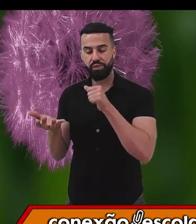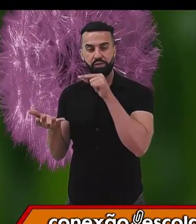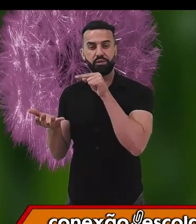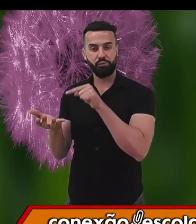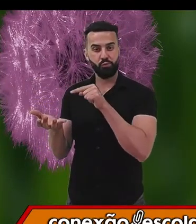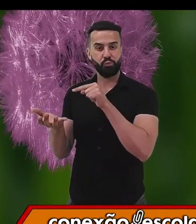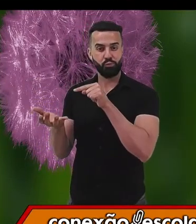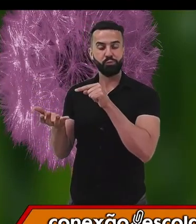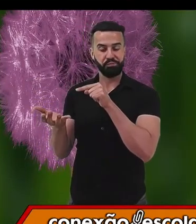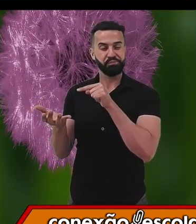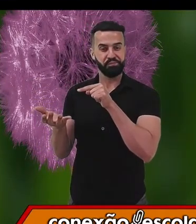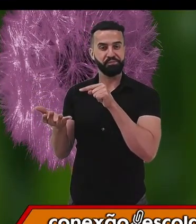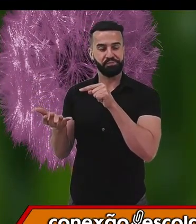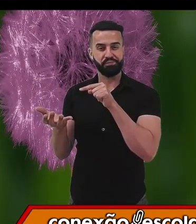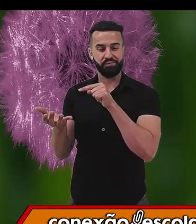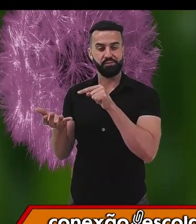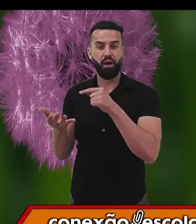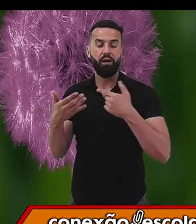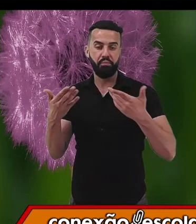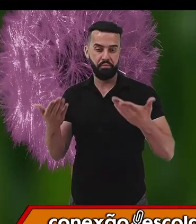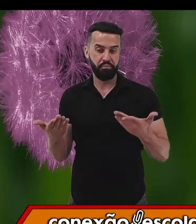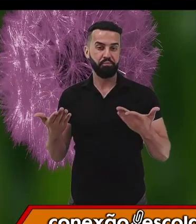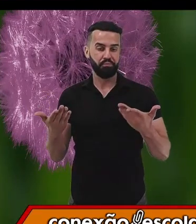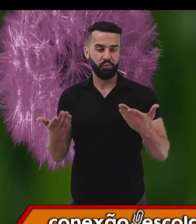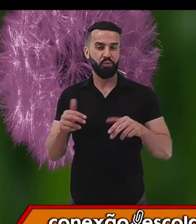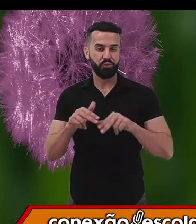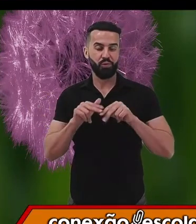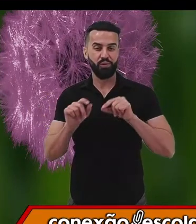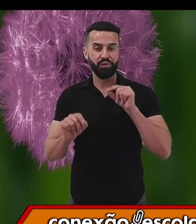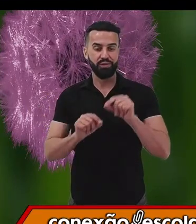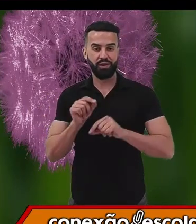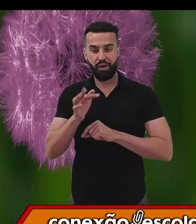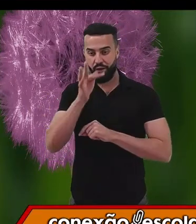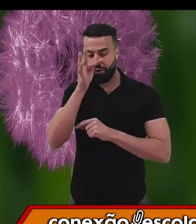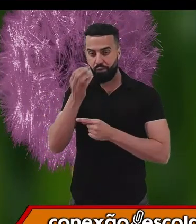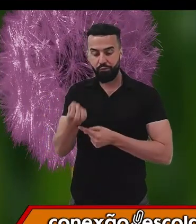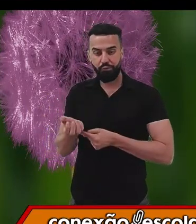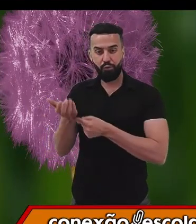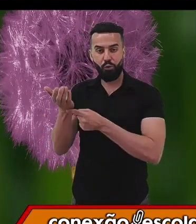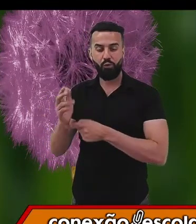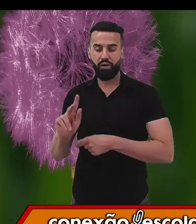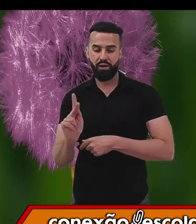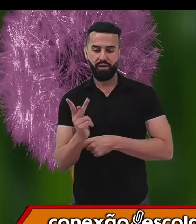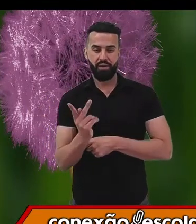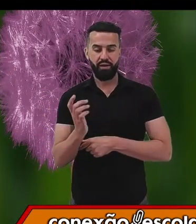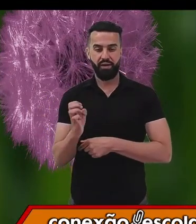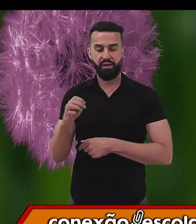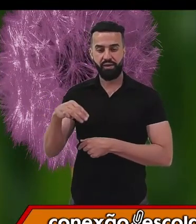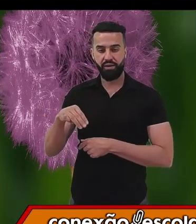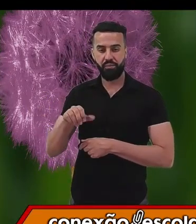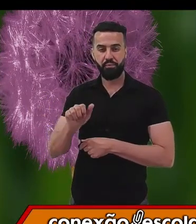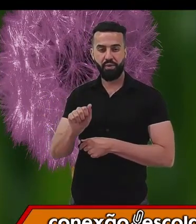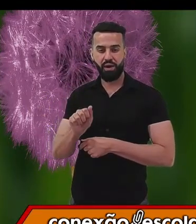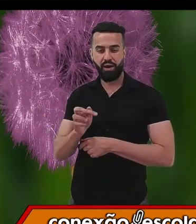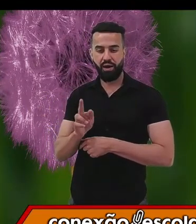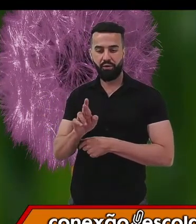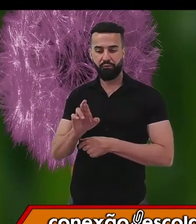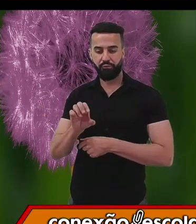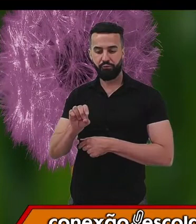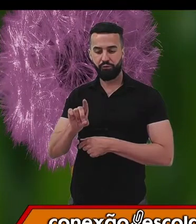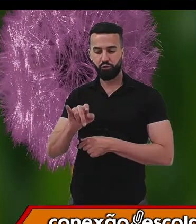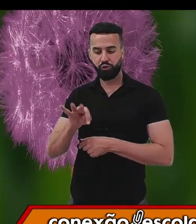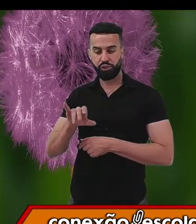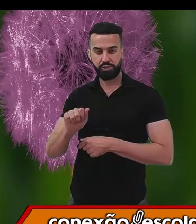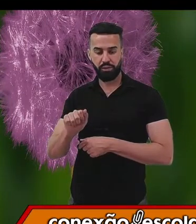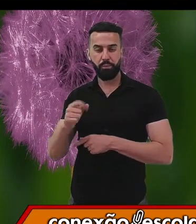masculinas e femininas. E por esse motivo, ela é uma flor hermafrodita. No caso das plantas